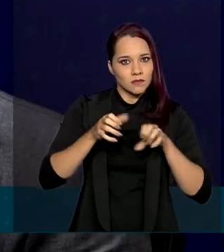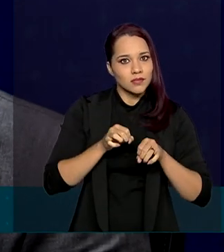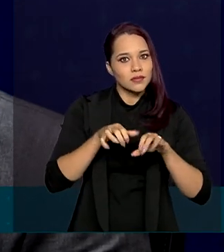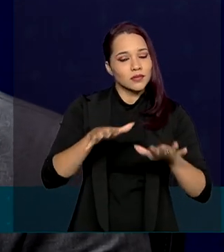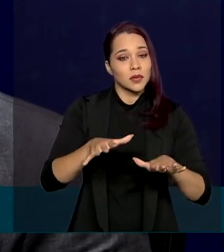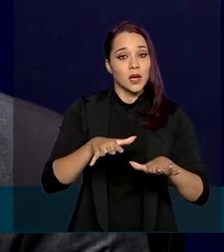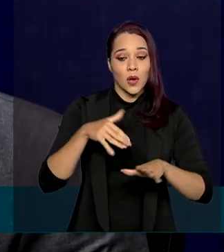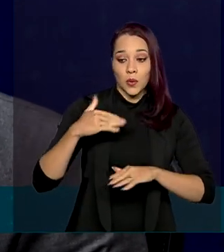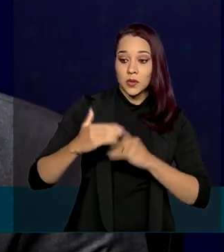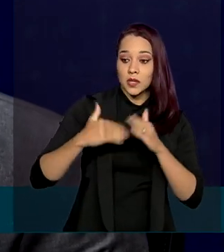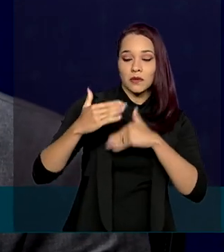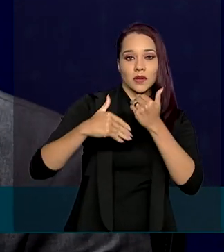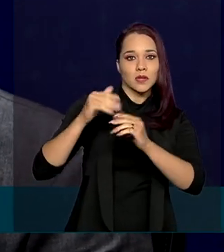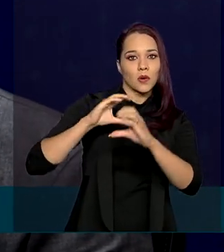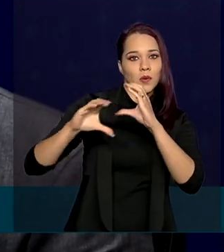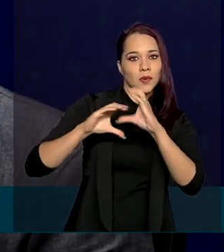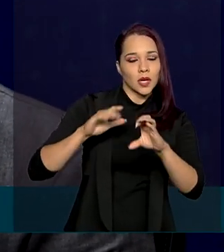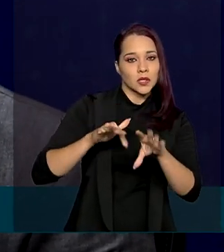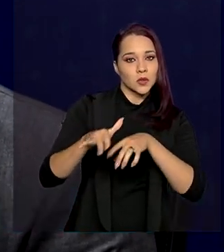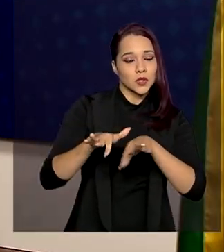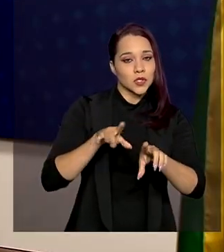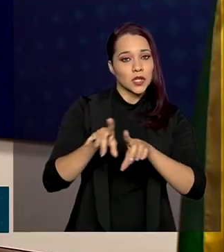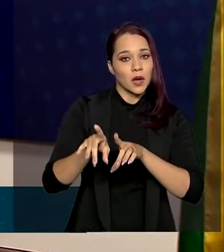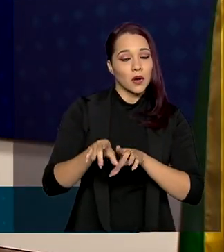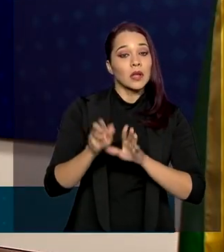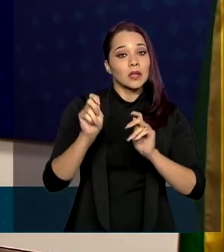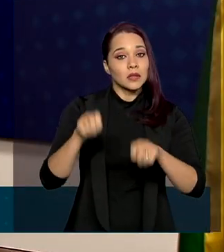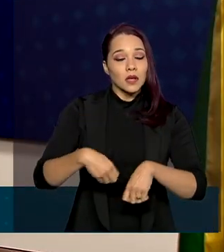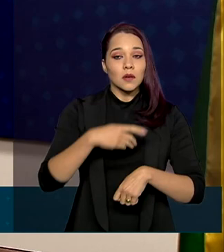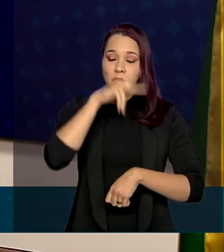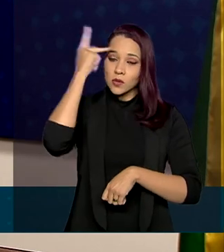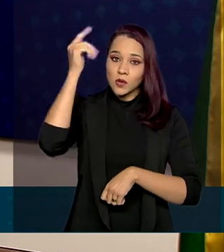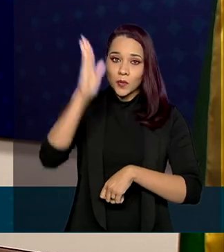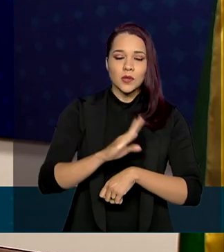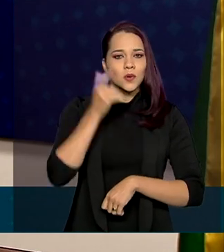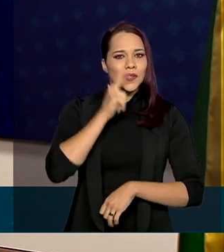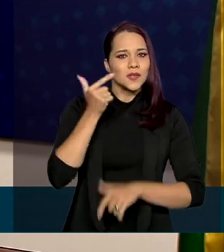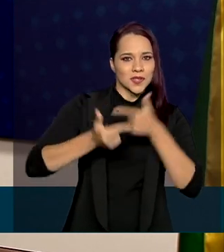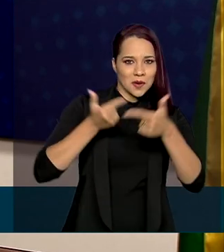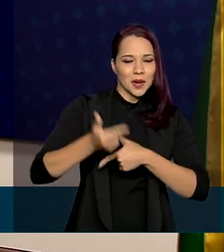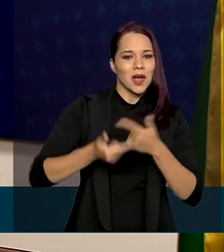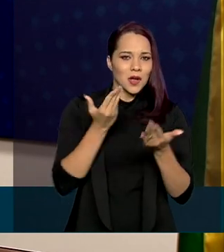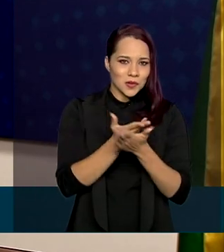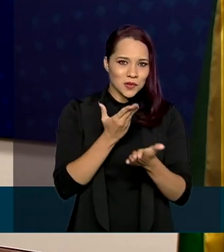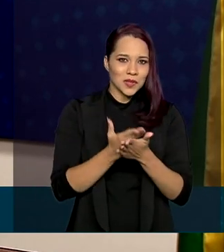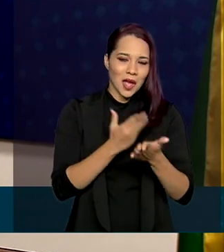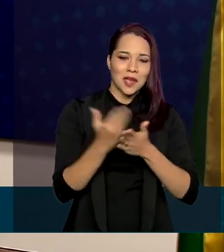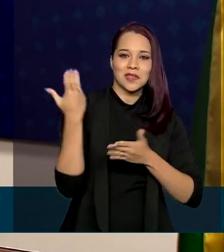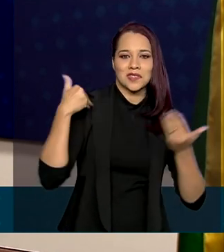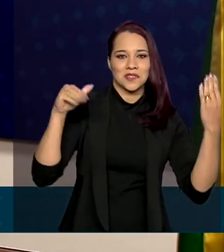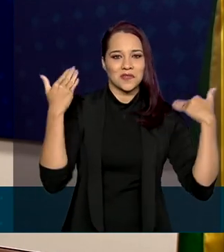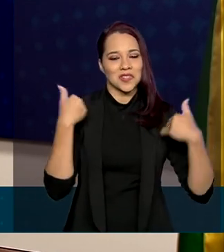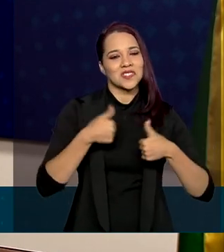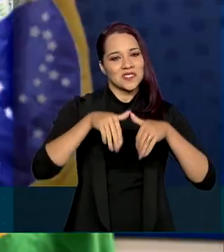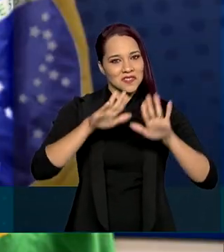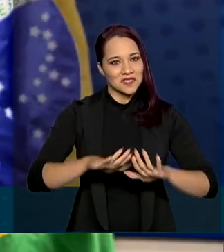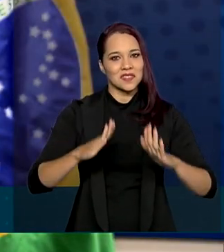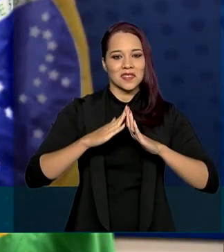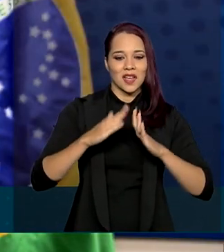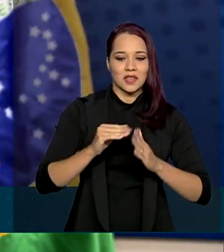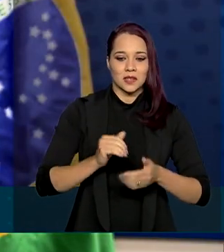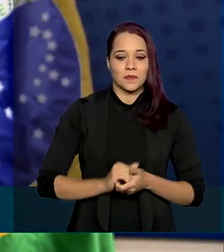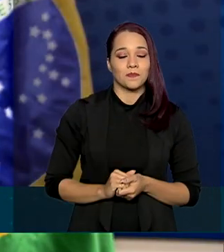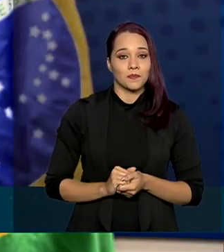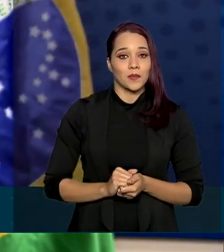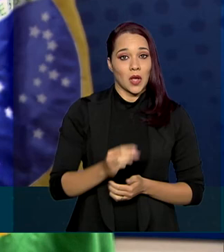avanços realizados em comunicação digital permitiram que os brasileiros pudessem trabalhar, estudar e se divertir sem sair de casa. O